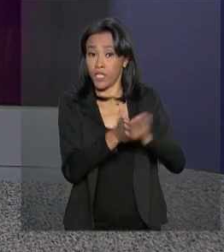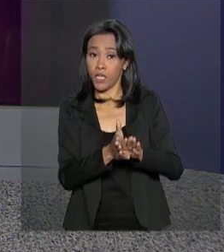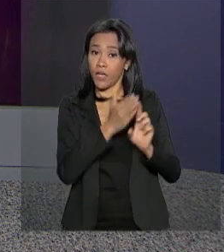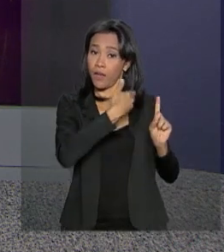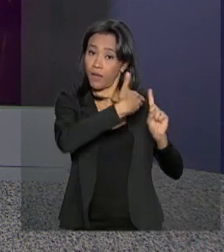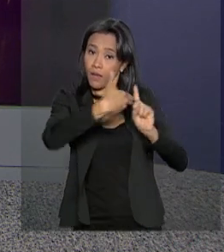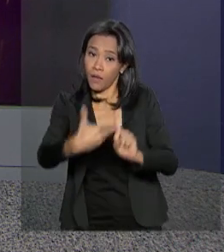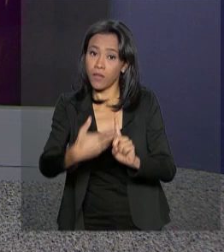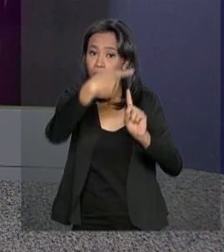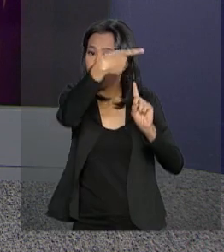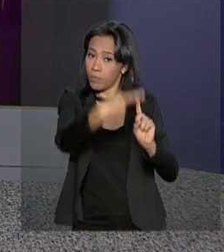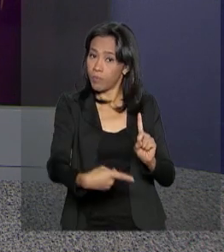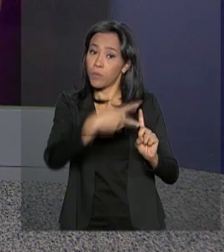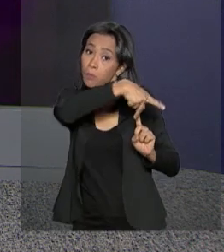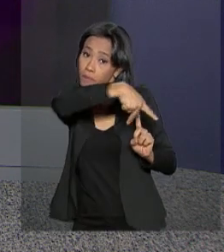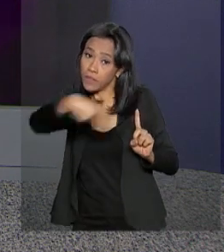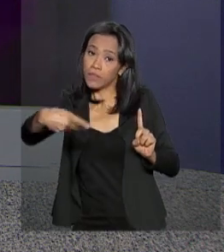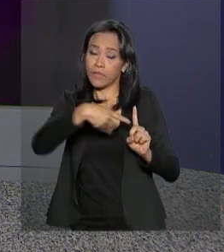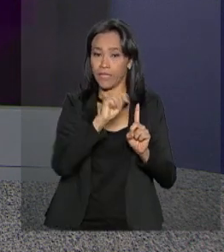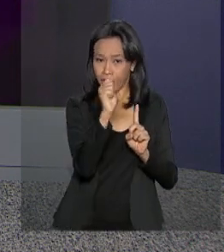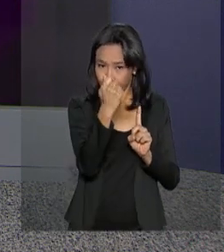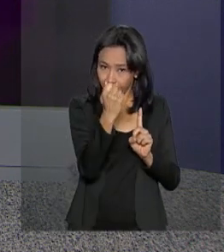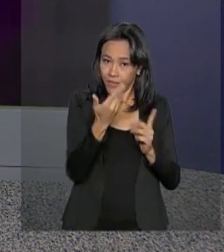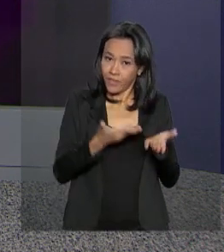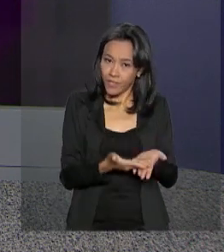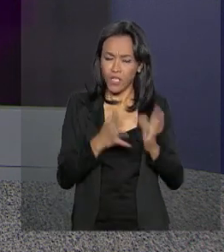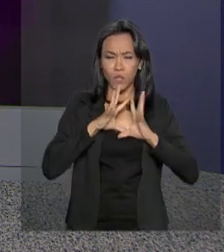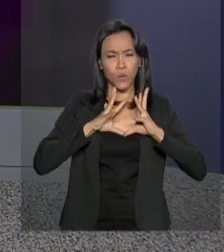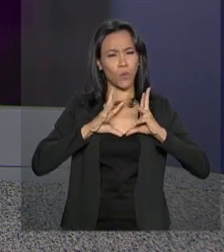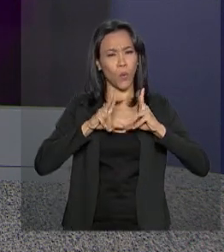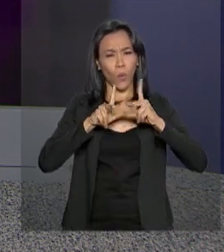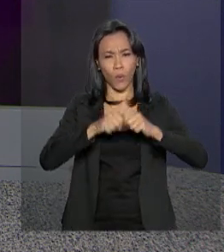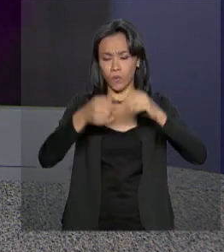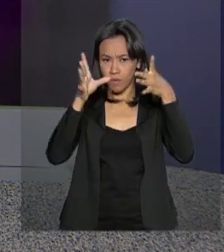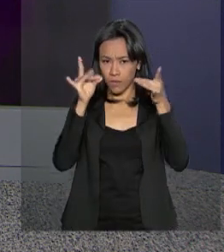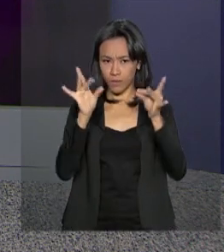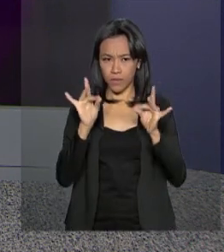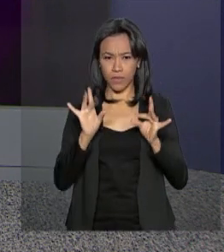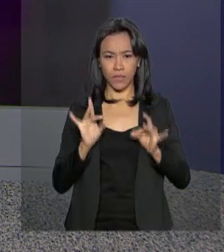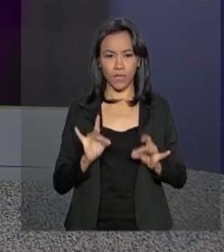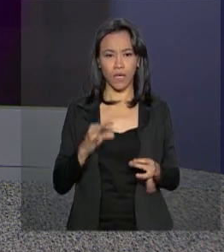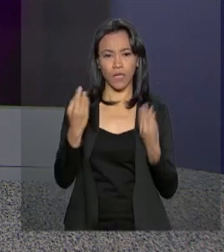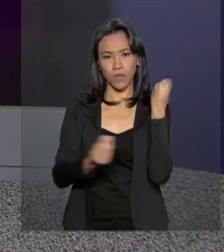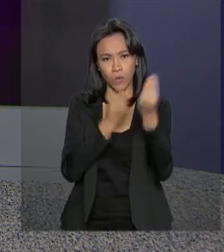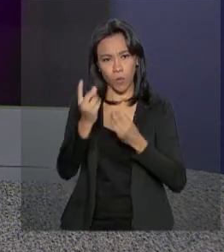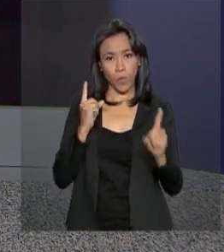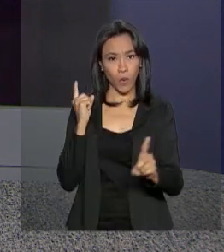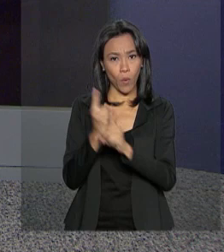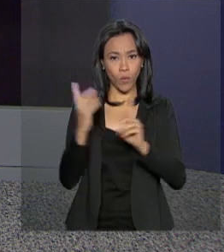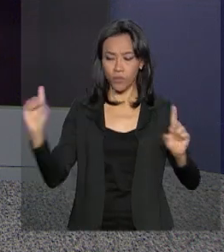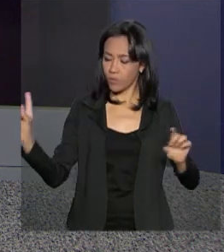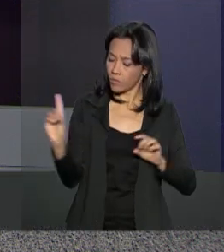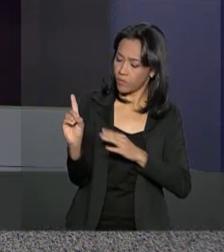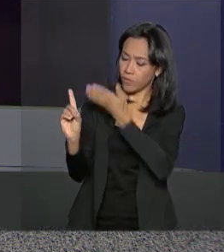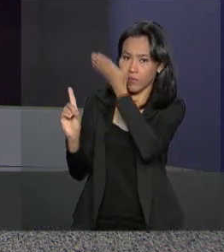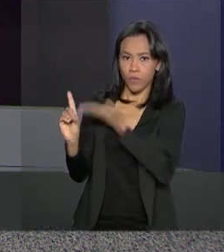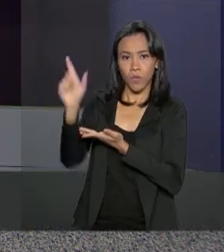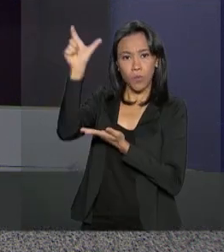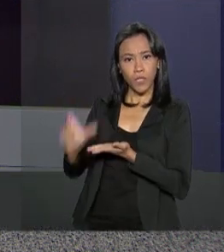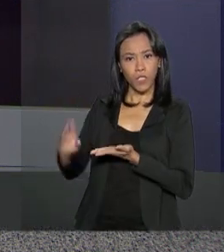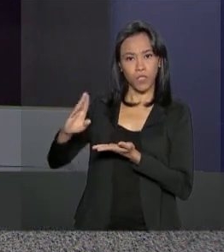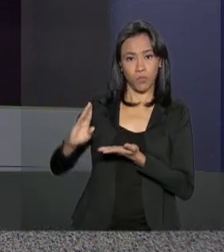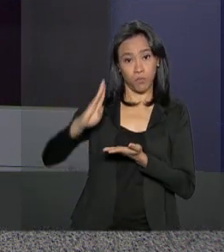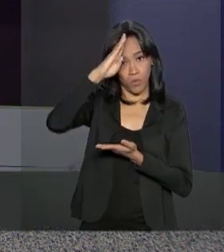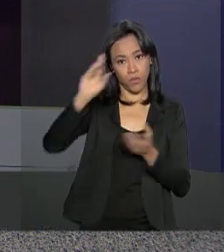da Argentina, Maurício Macri, ao Palácio do Planalto. Todos os detalhes sobre o encontro dele com o presidente Jair Bolsonaro, você